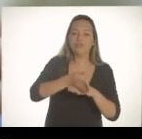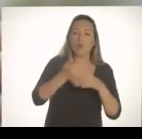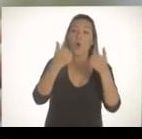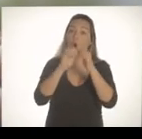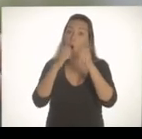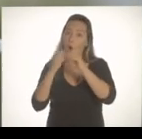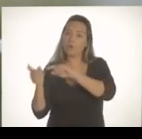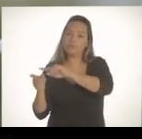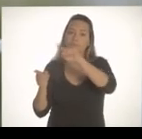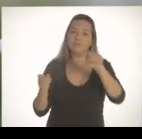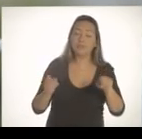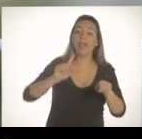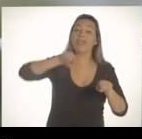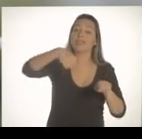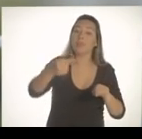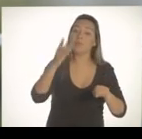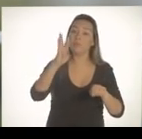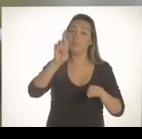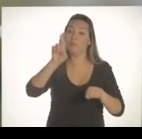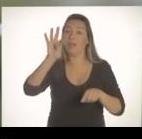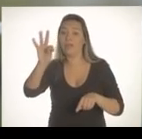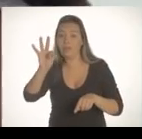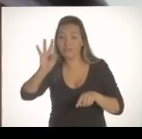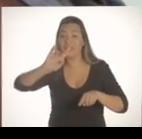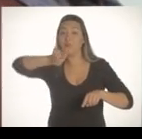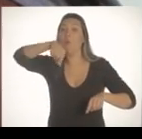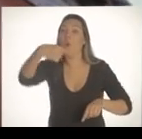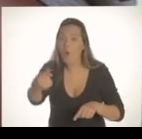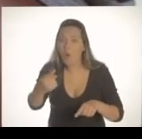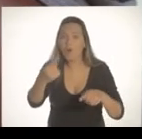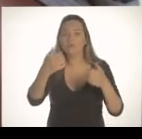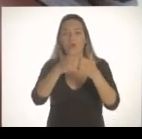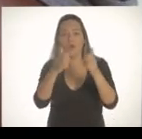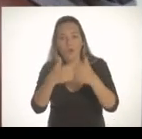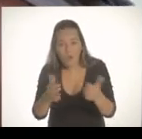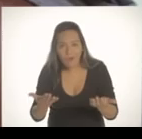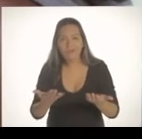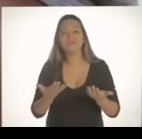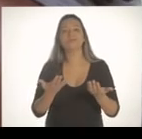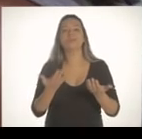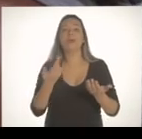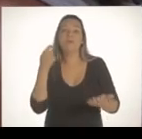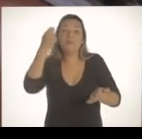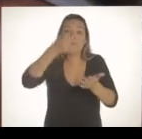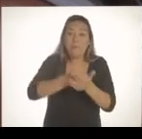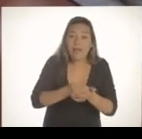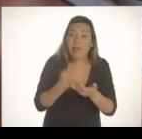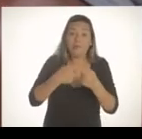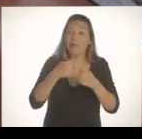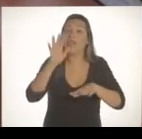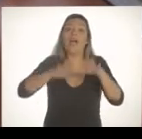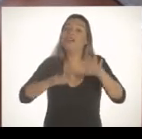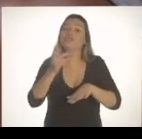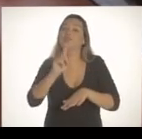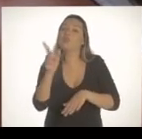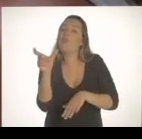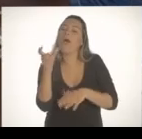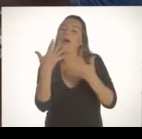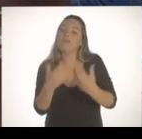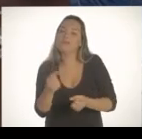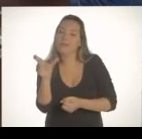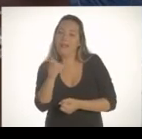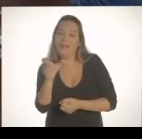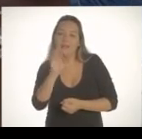pego um ônibus, pego o BRT, solto em Madureira e espero outro ônibus. E tem ônibus que não aceitam cartão BRT e eu pago outra passagem.